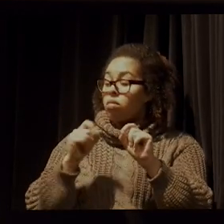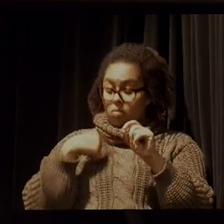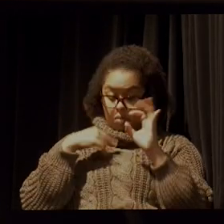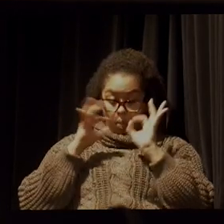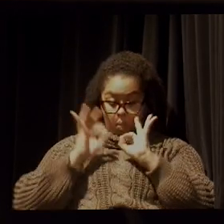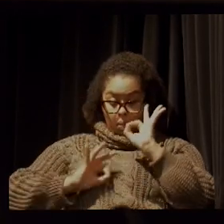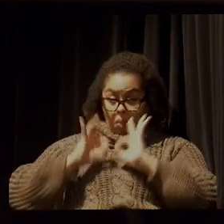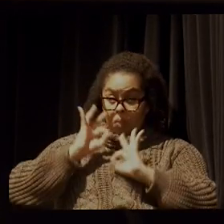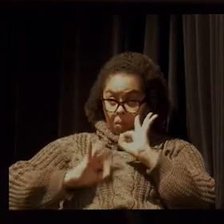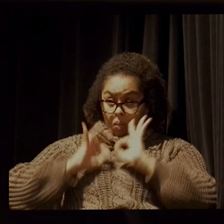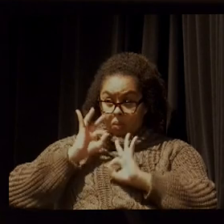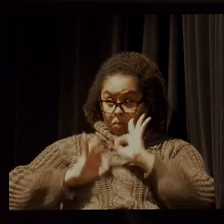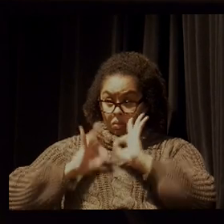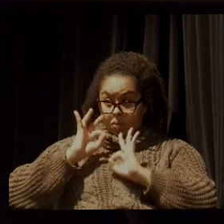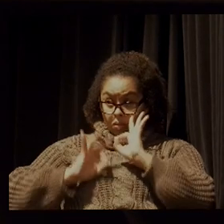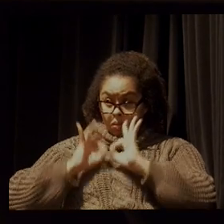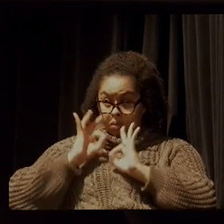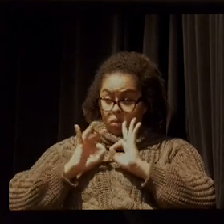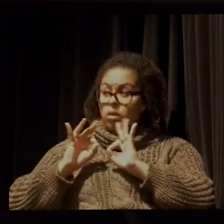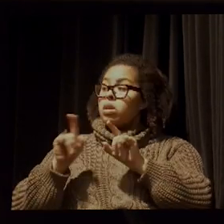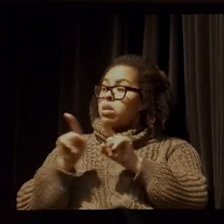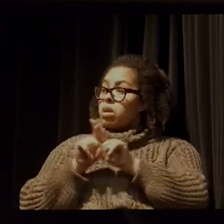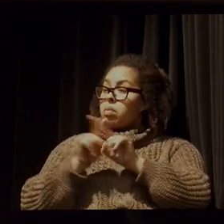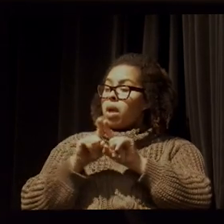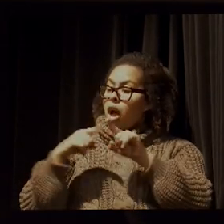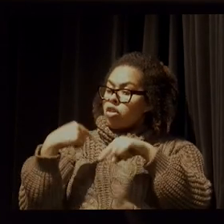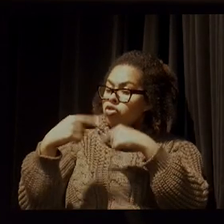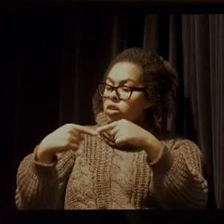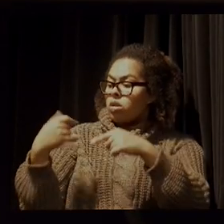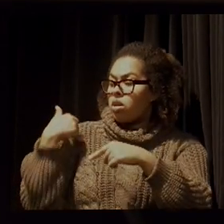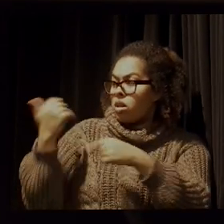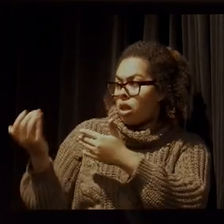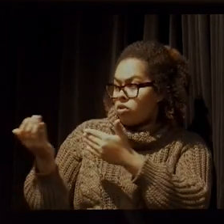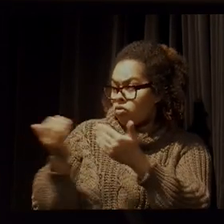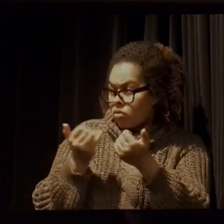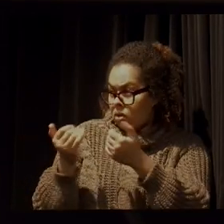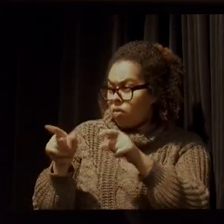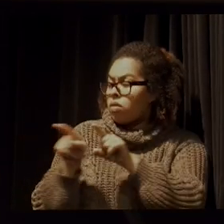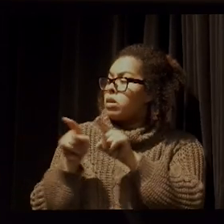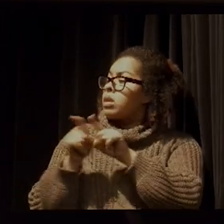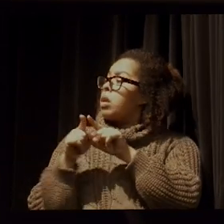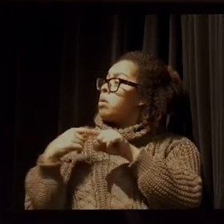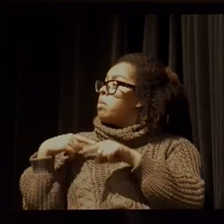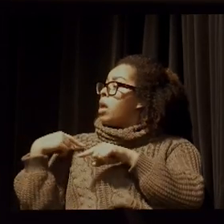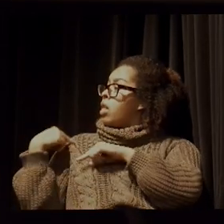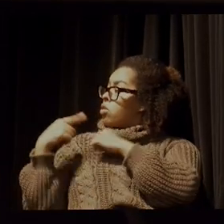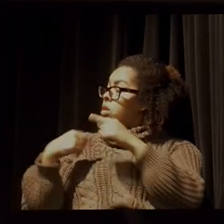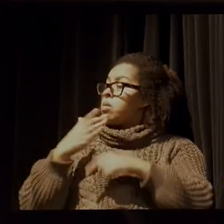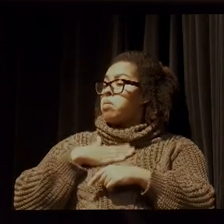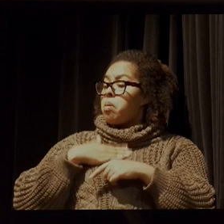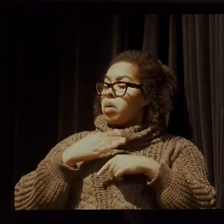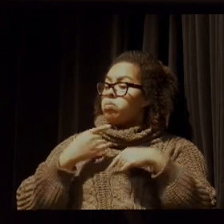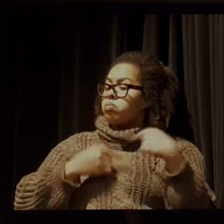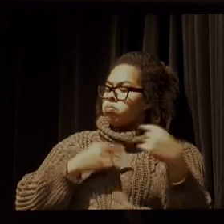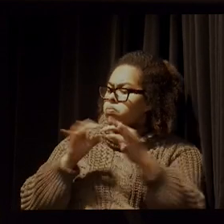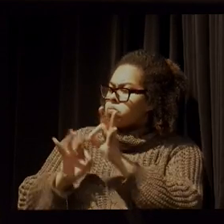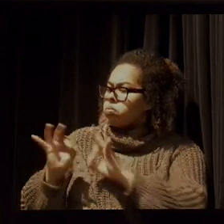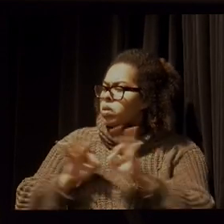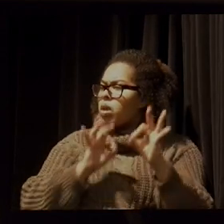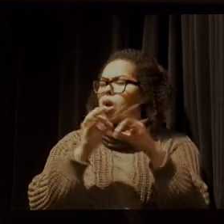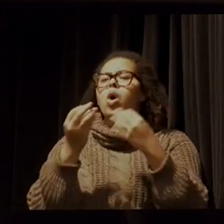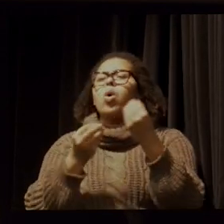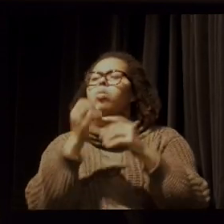preparar, eu falo as gerações jovens, mas nós também, para o que nós queremos e discutir a sociedade brasileira. Qual é a